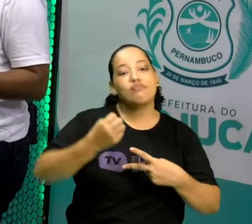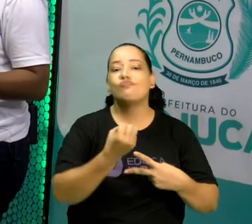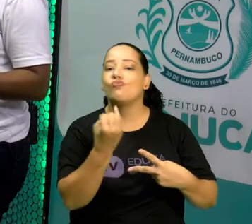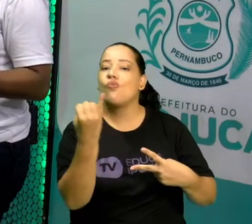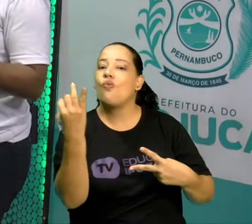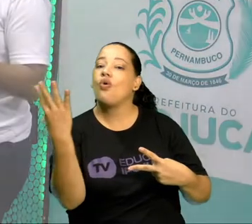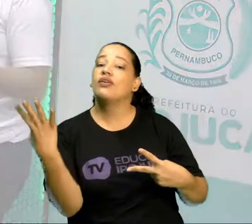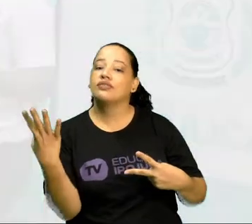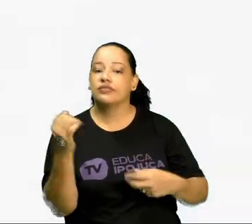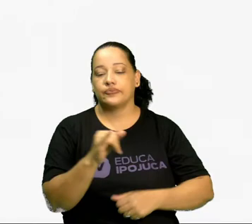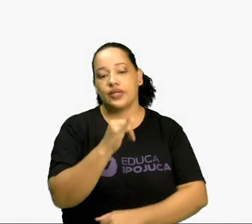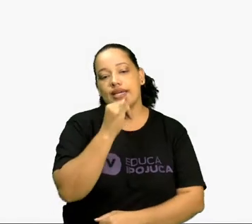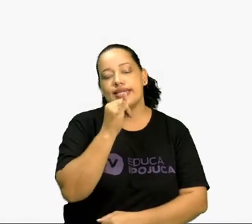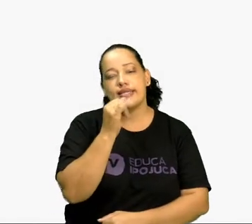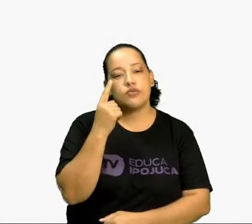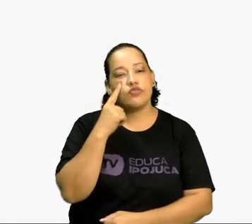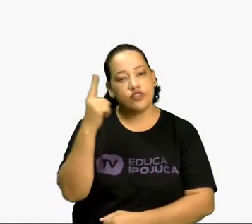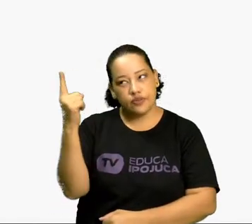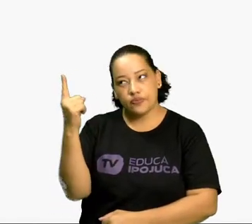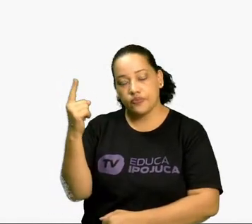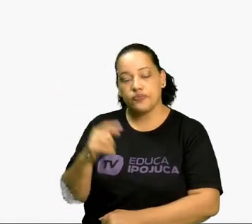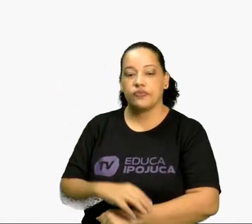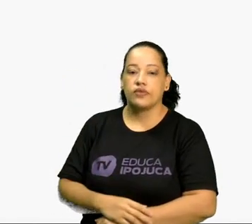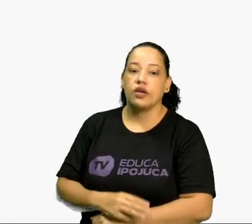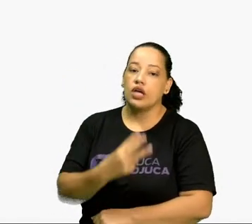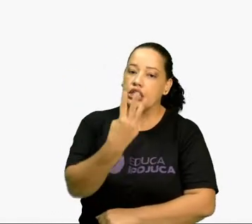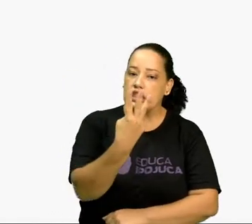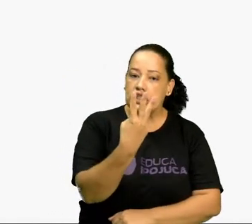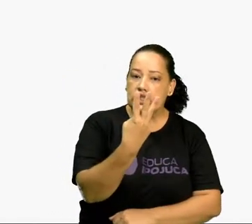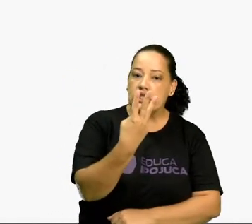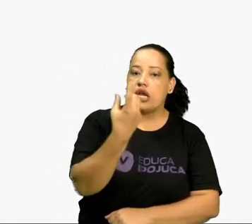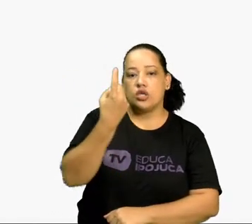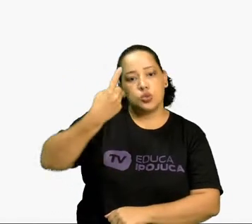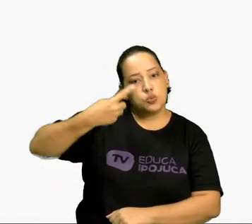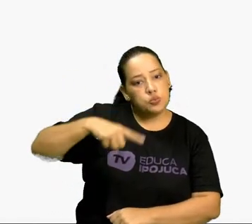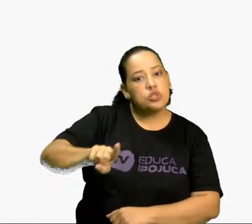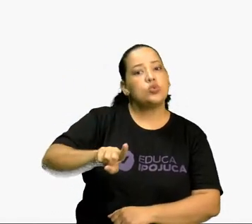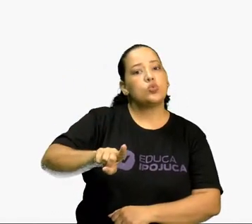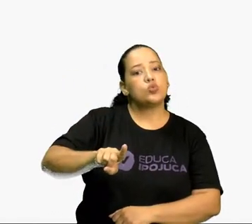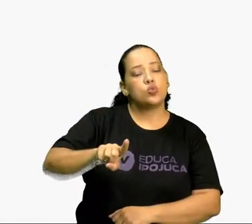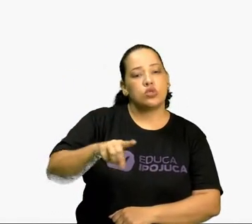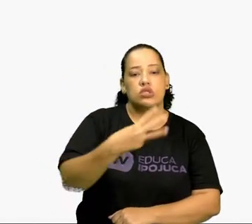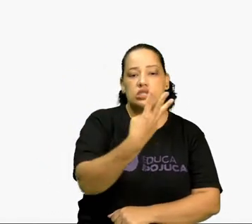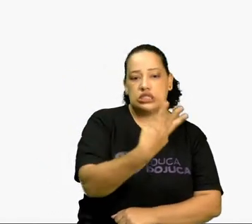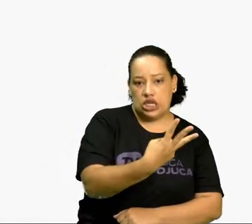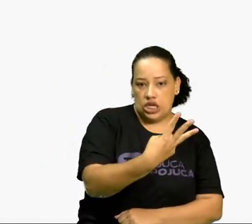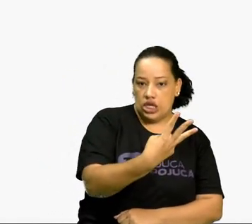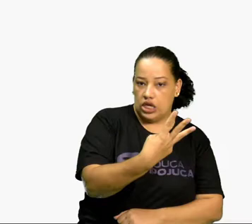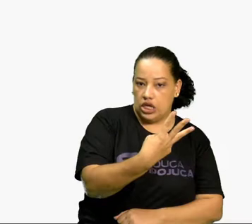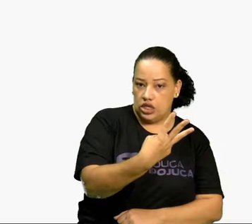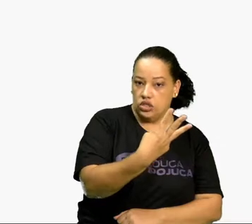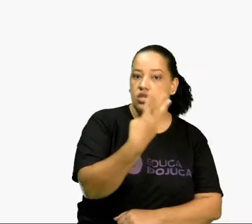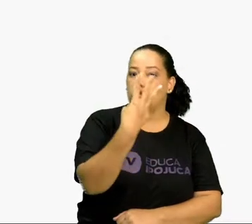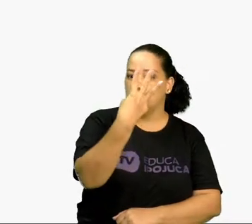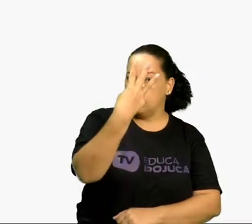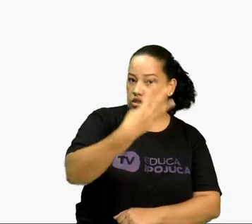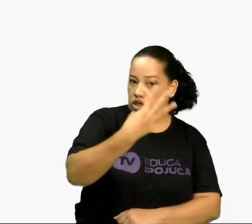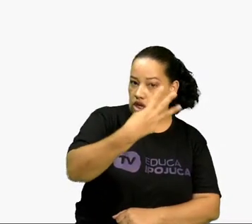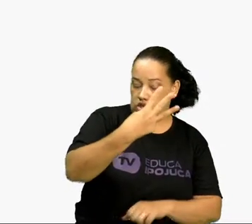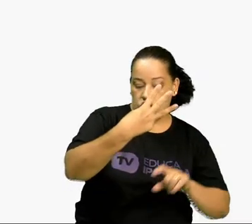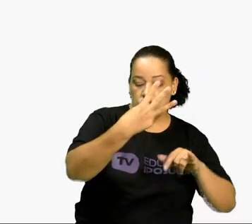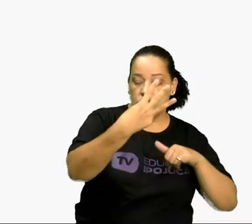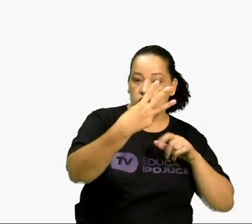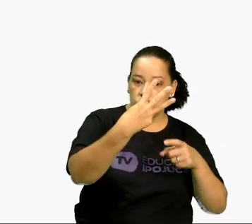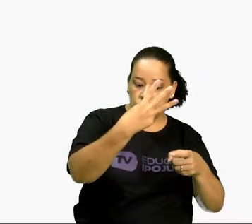exemplo. Exemplo ali de 3.000. 3.000, 3, que é o lugar do X,